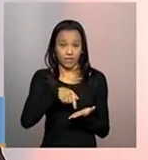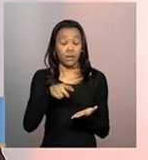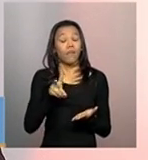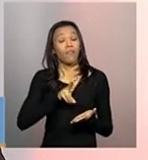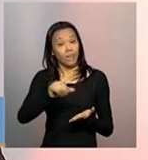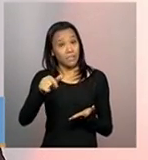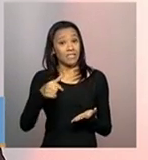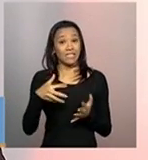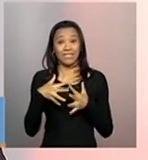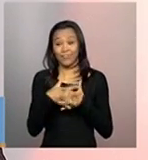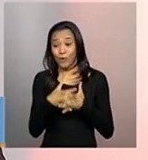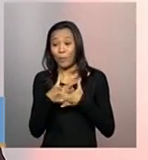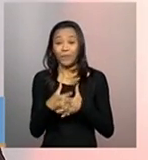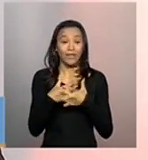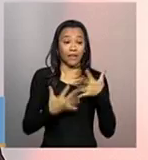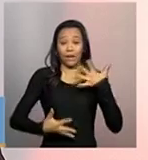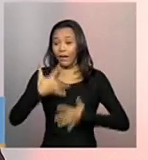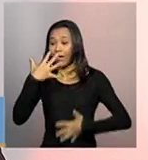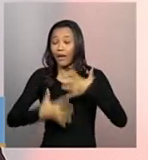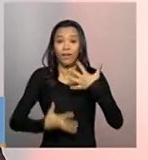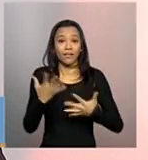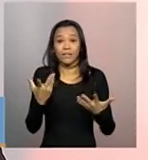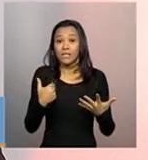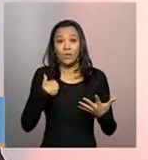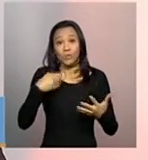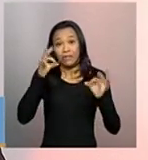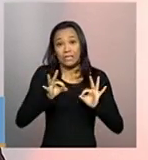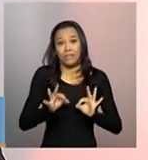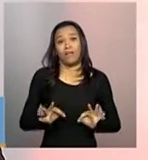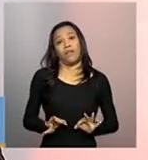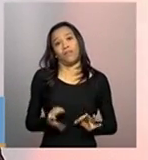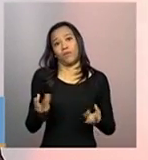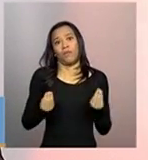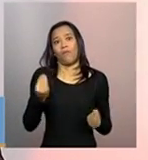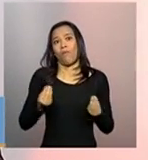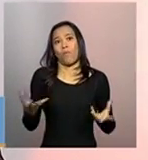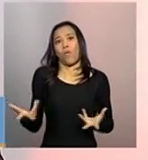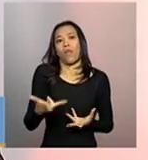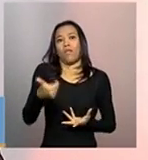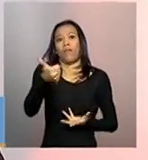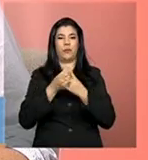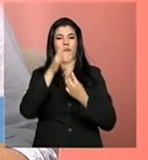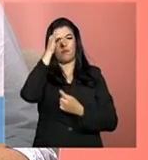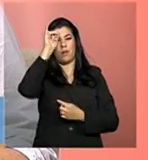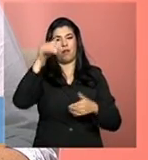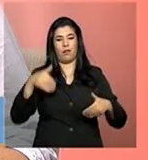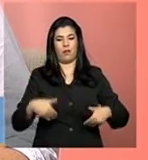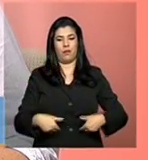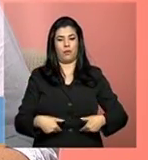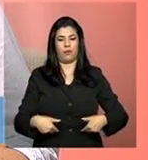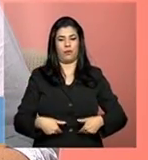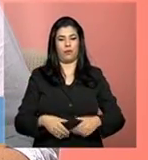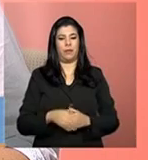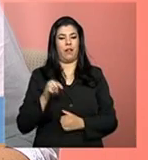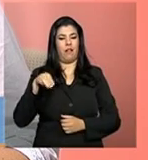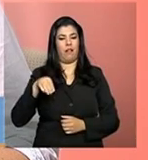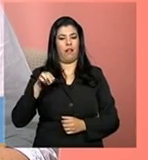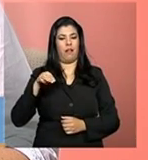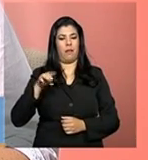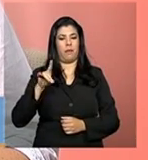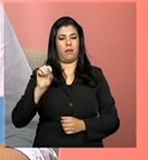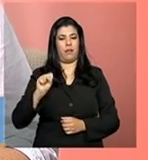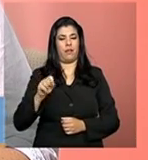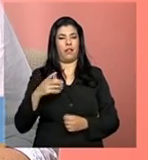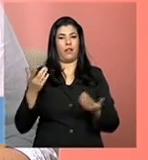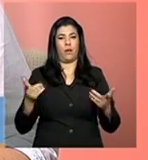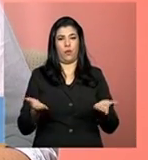bastante complicado para o SUAS poder organizar as suas parcerias para prestar um serviço de qualidade para a população. Neste bloco, vamos tratar mais